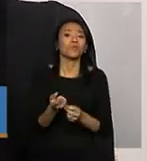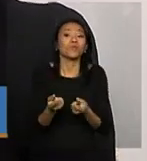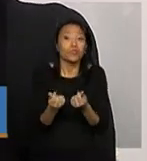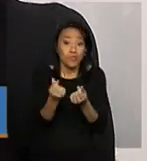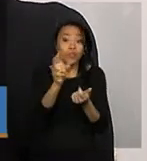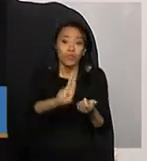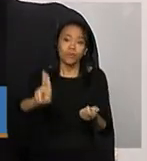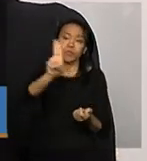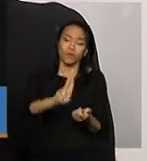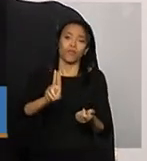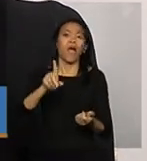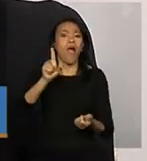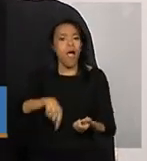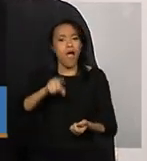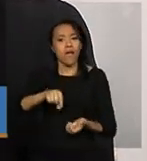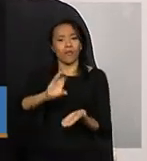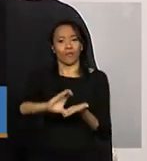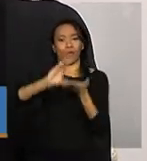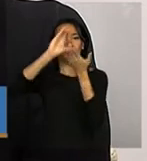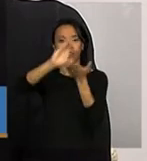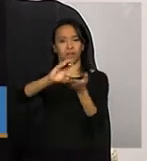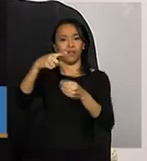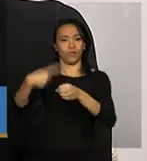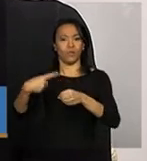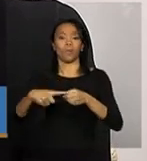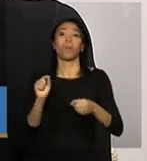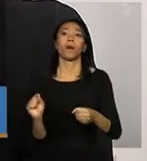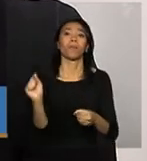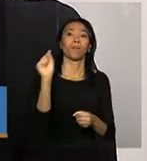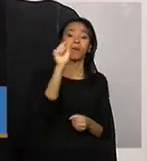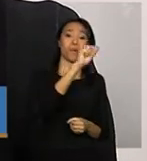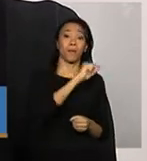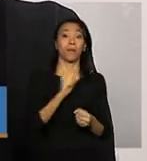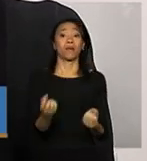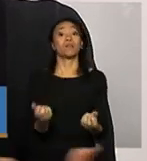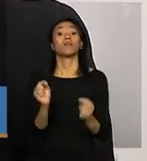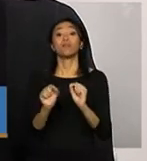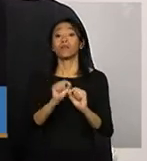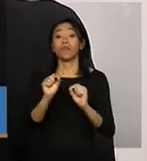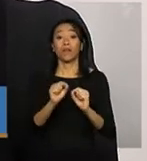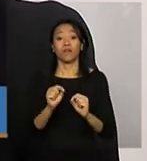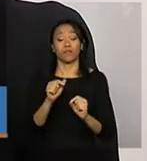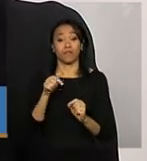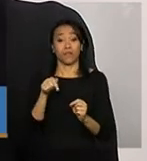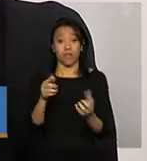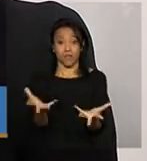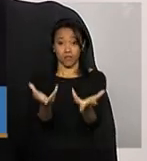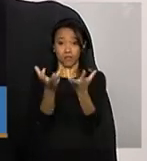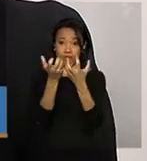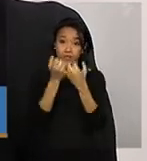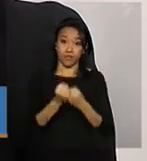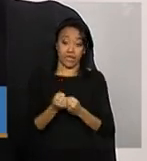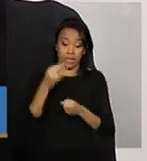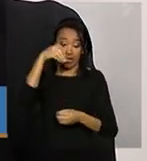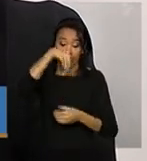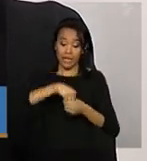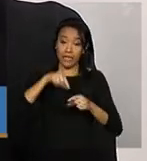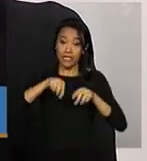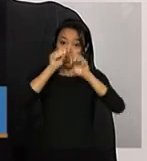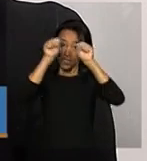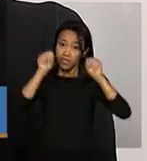É justamente o conselho municipal que envia, né? Dentro desse sistema, o